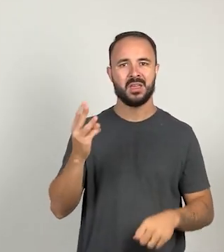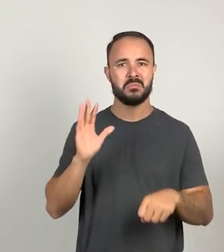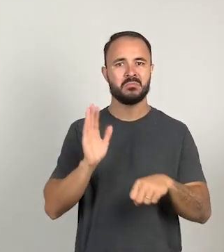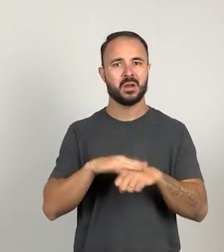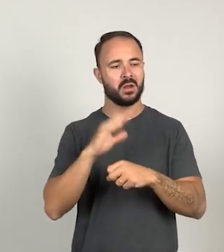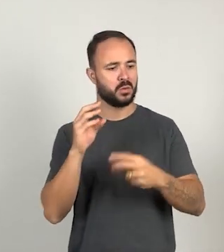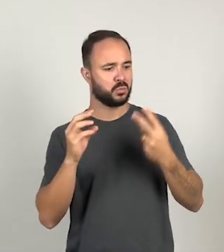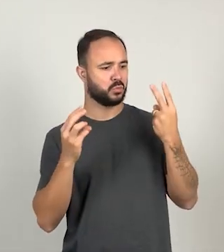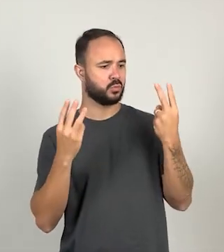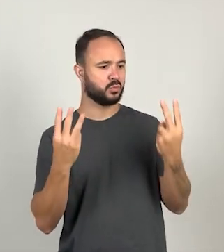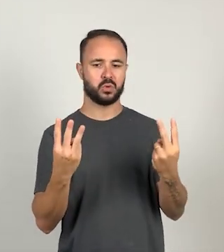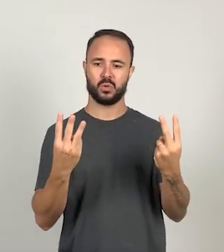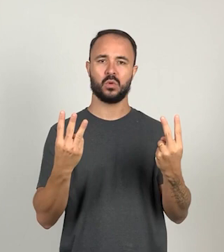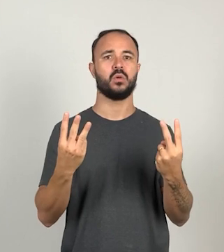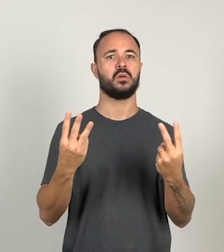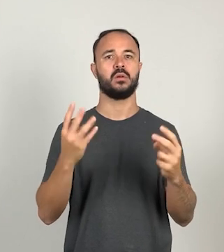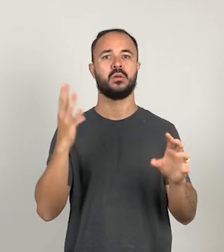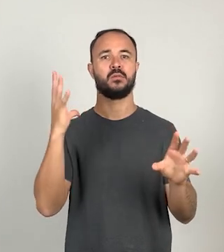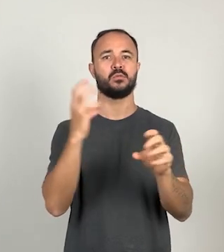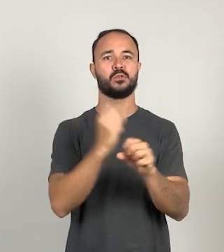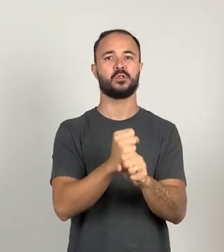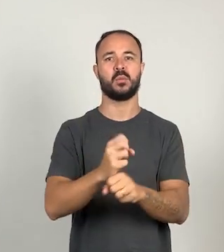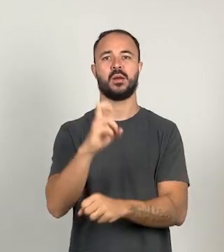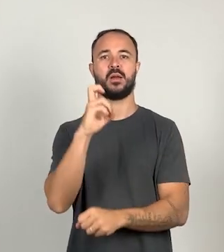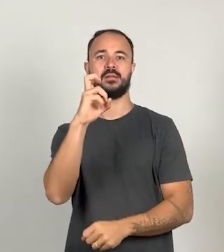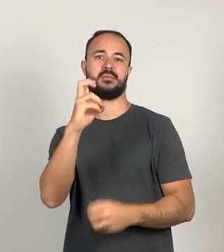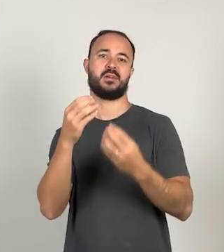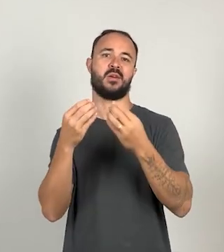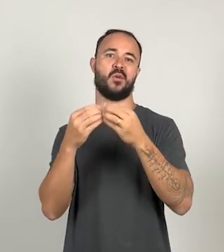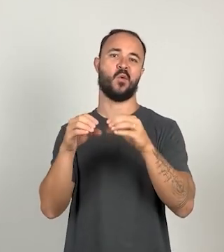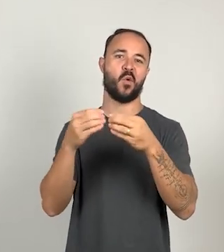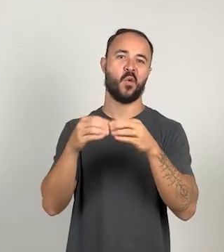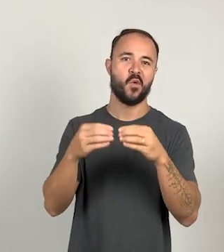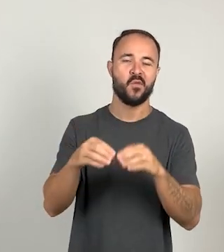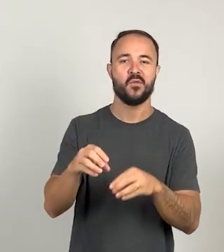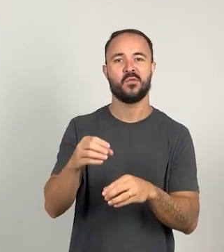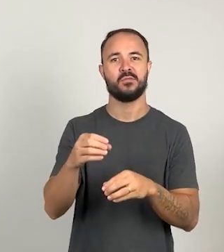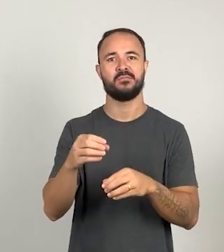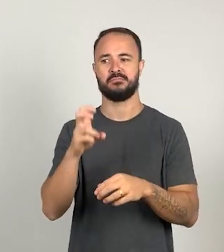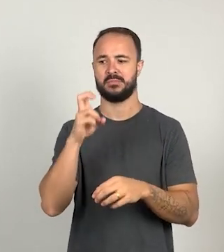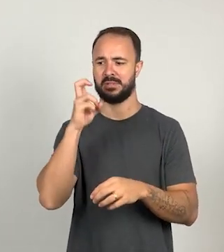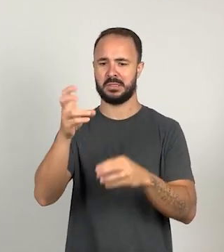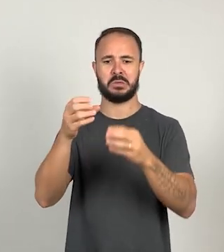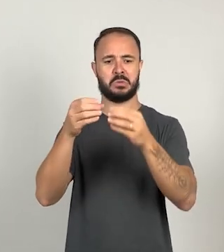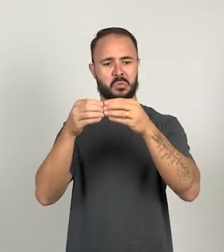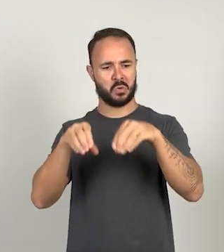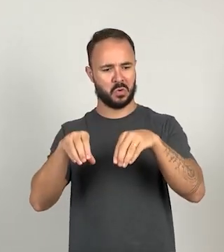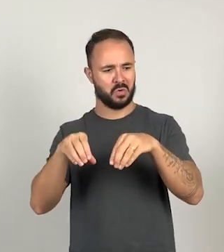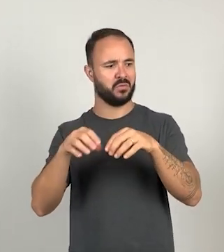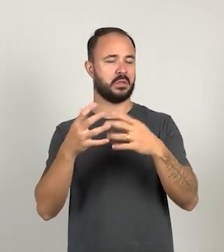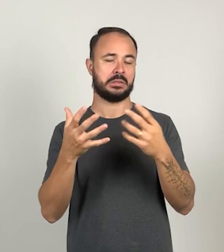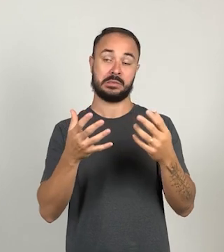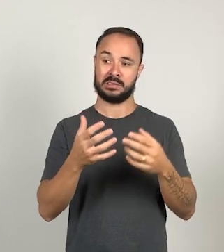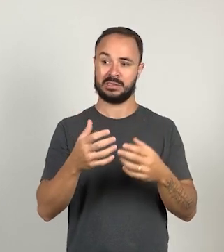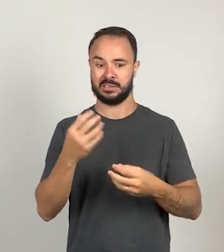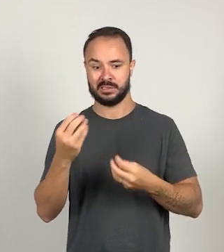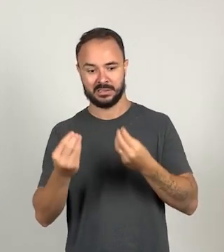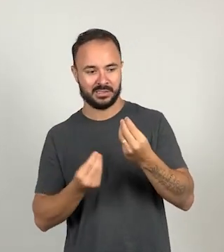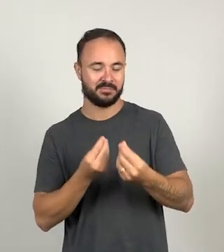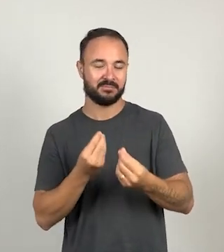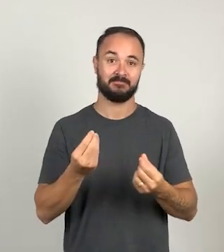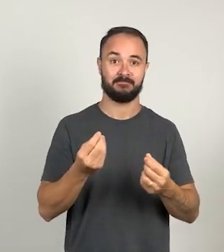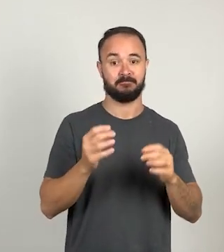mais dois ovos, com cinco ovos, ela ficou. Dona Galinha, os